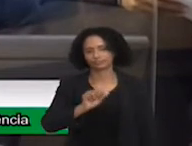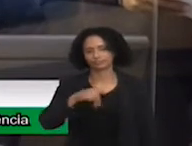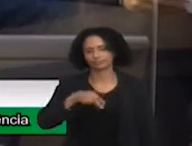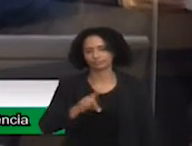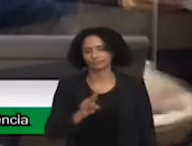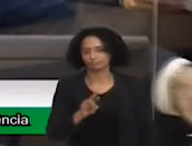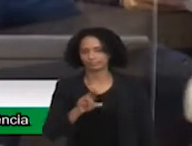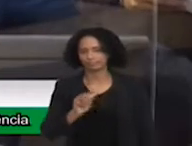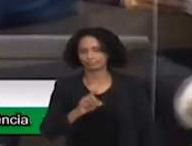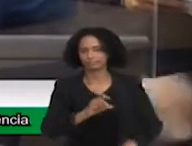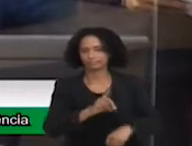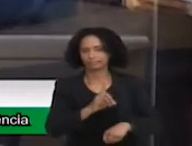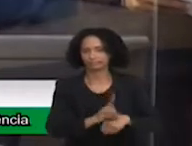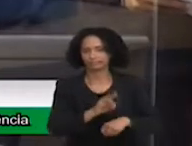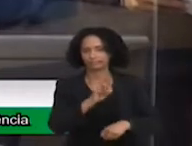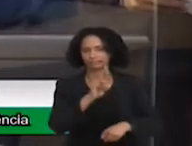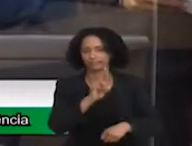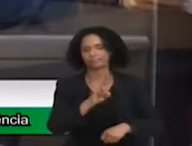palestrante.